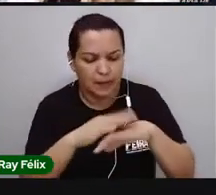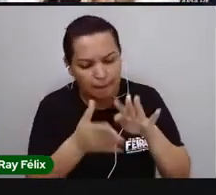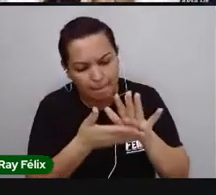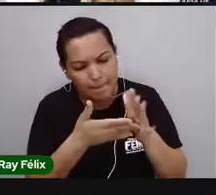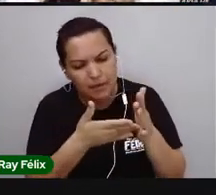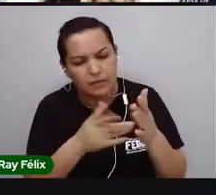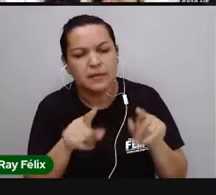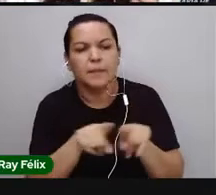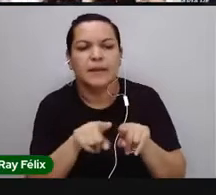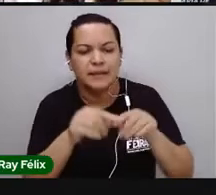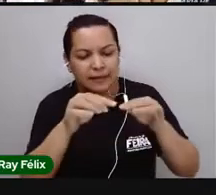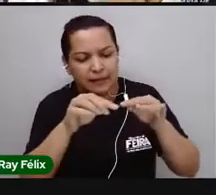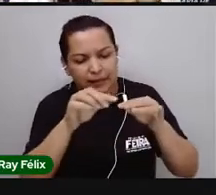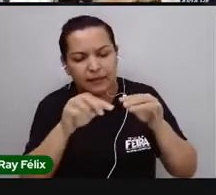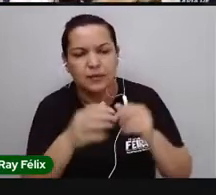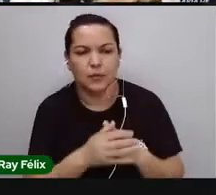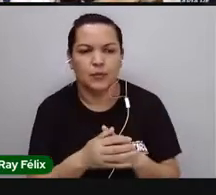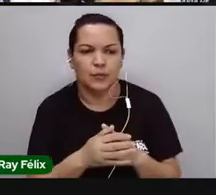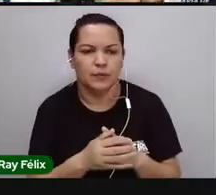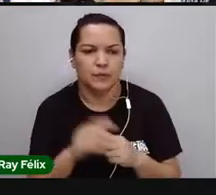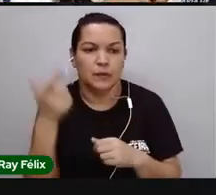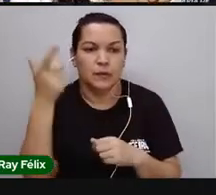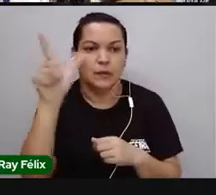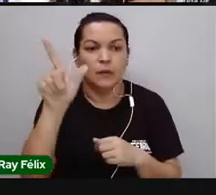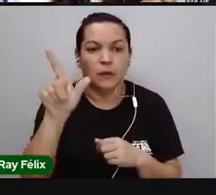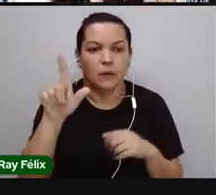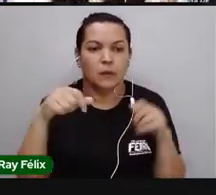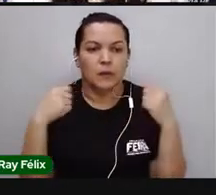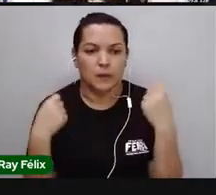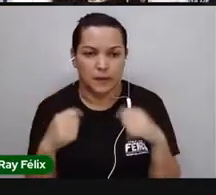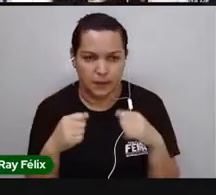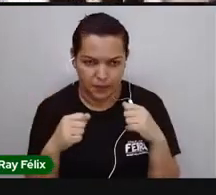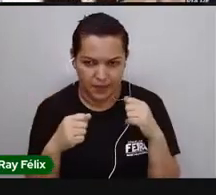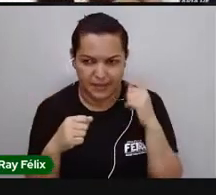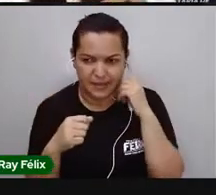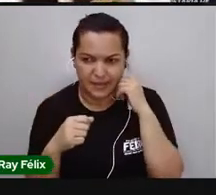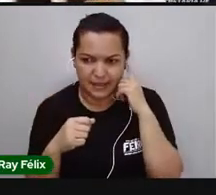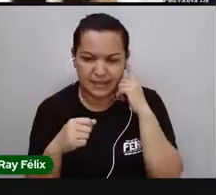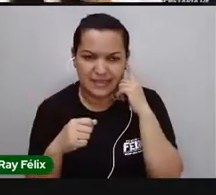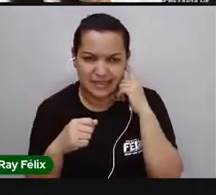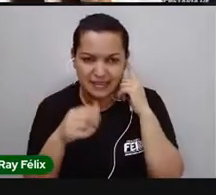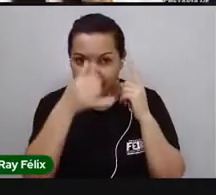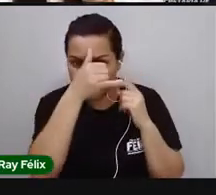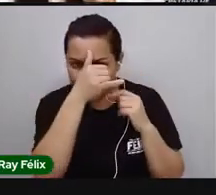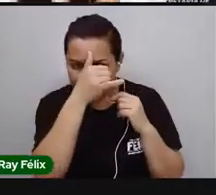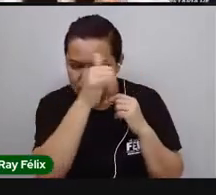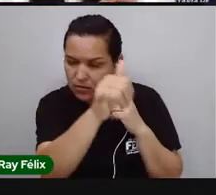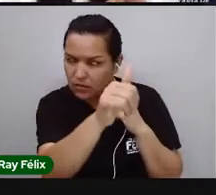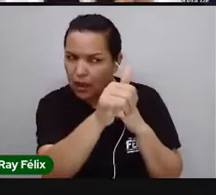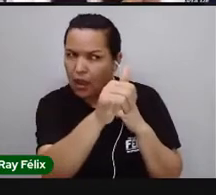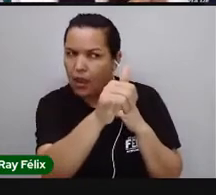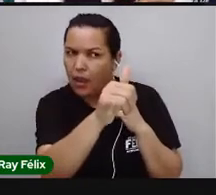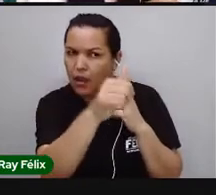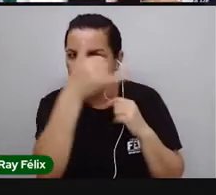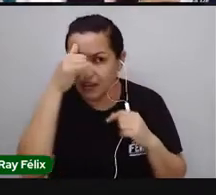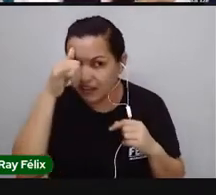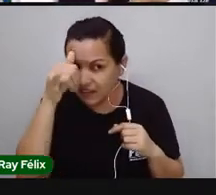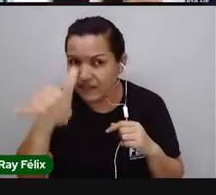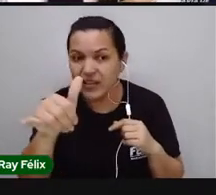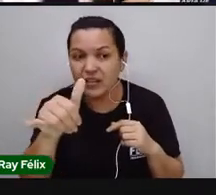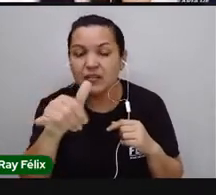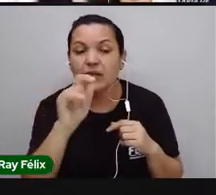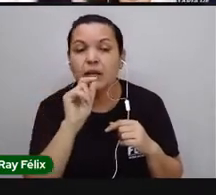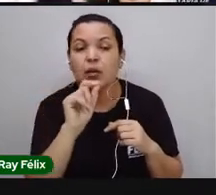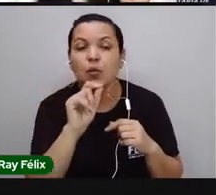das nossas unhas. Outra coisa que a gente tem que evitar de fazer, evitar de andar